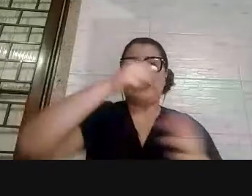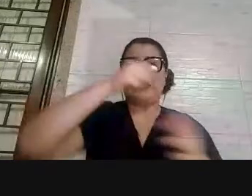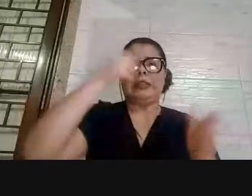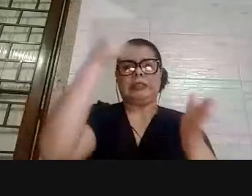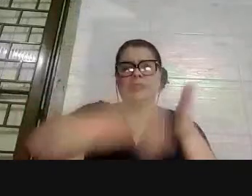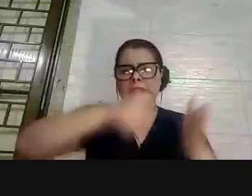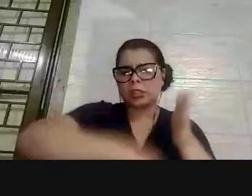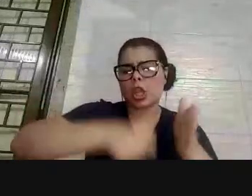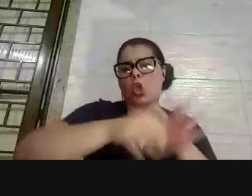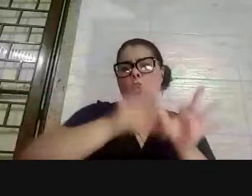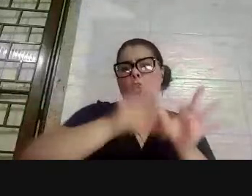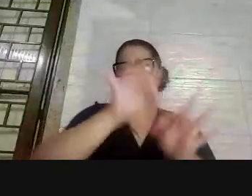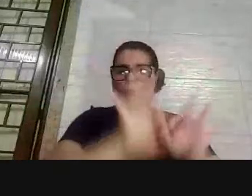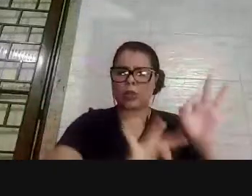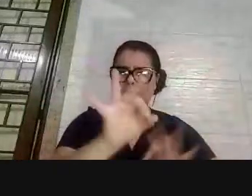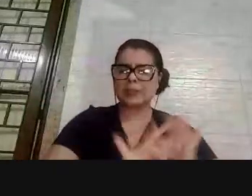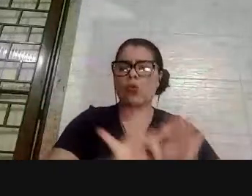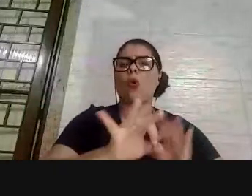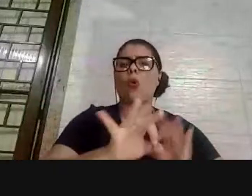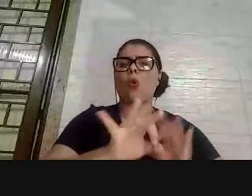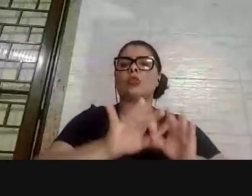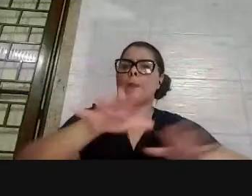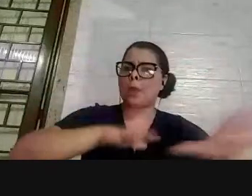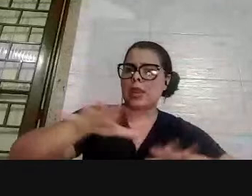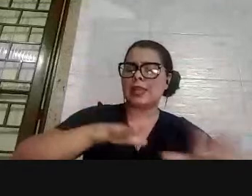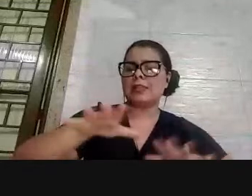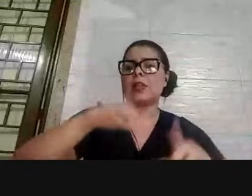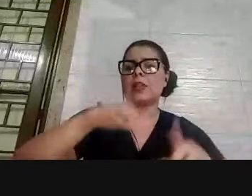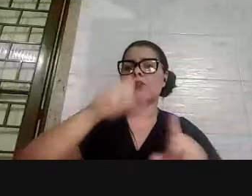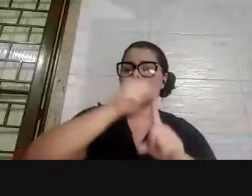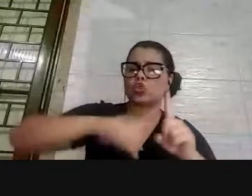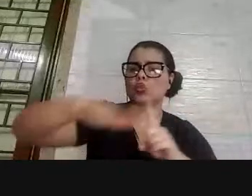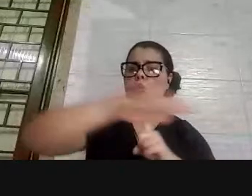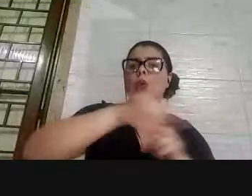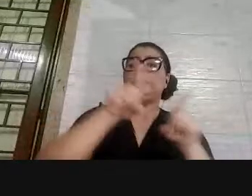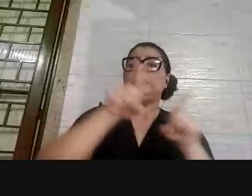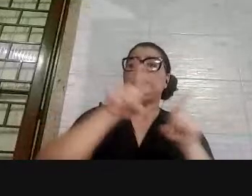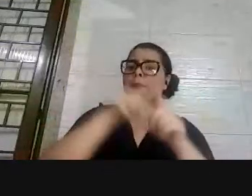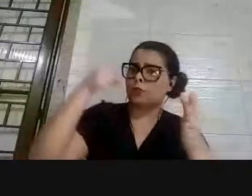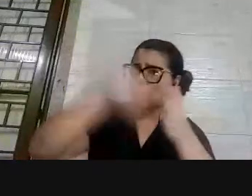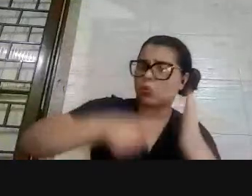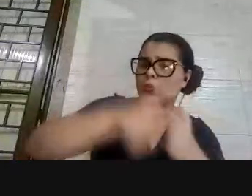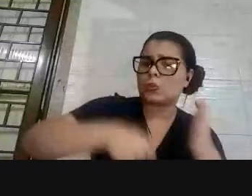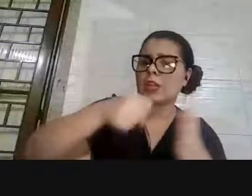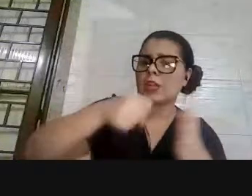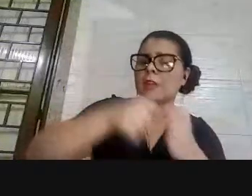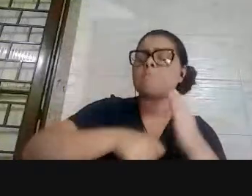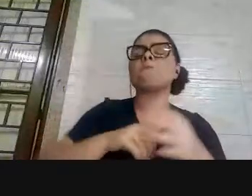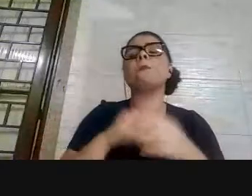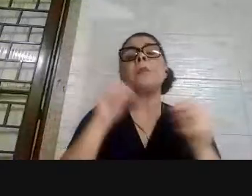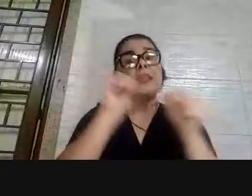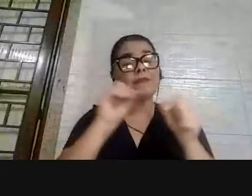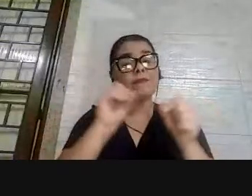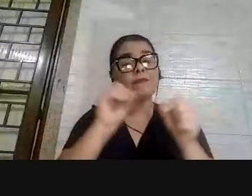organizadas, das mobilizações, às vezes, dos enfrentamentos que se faz contra